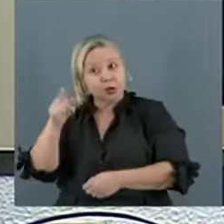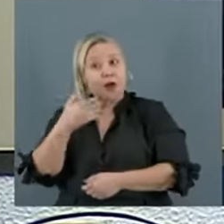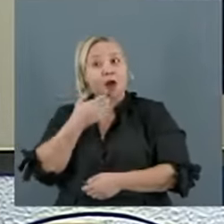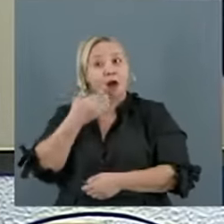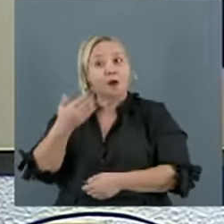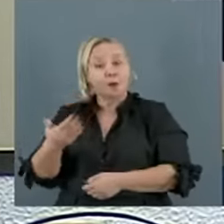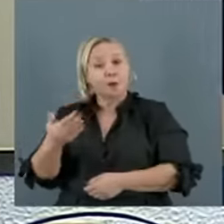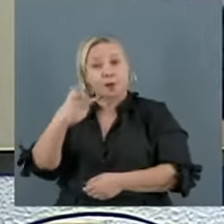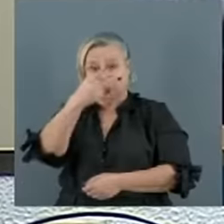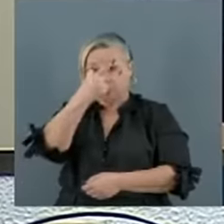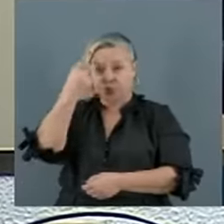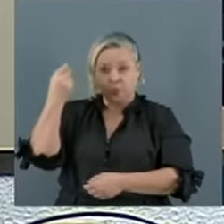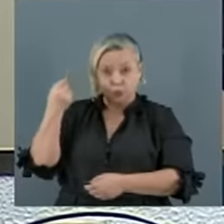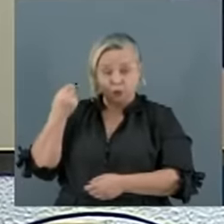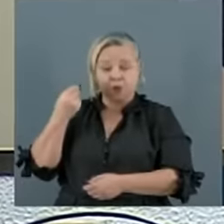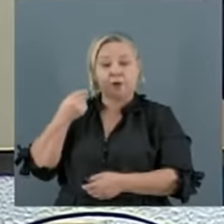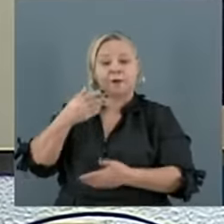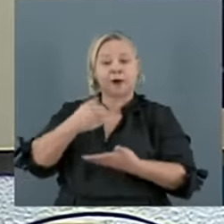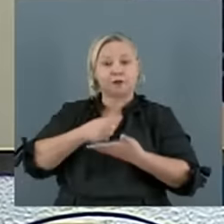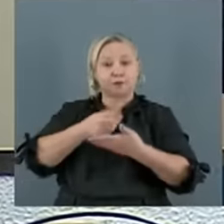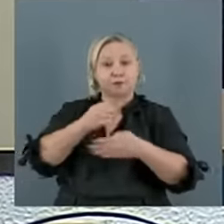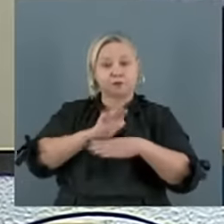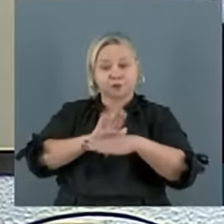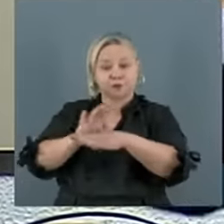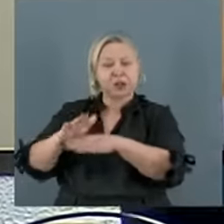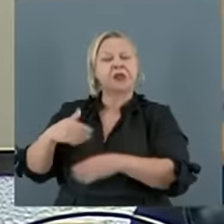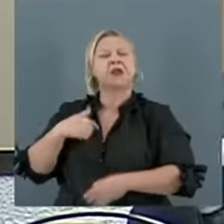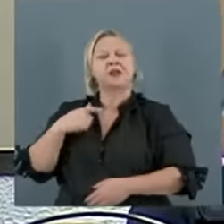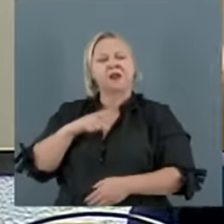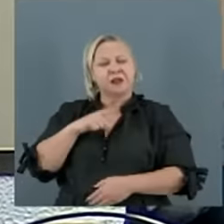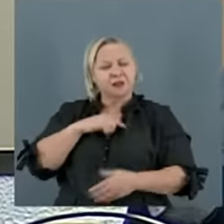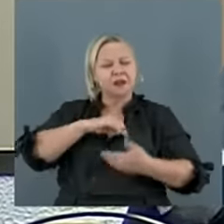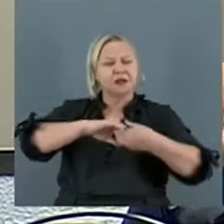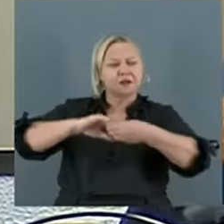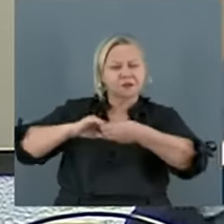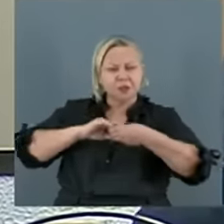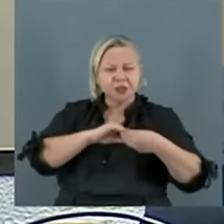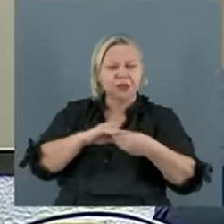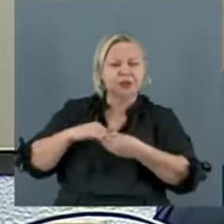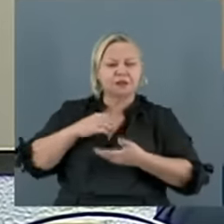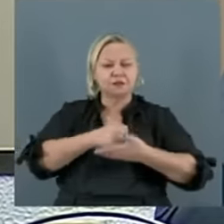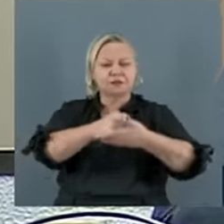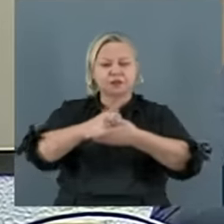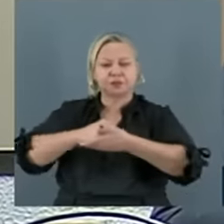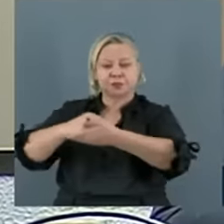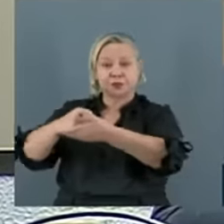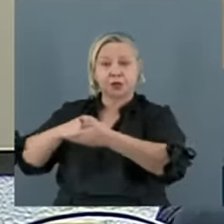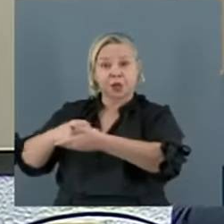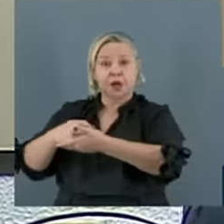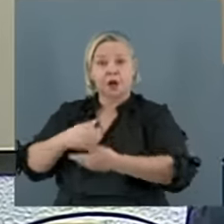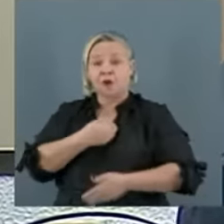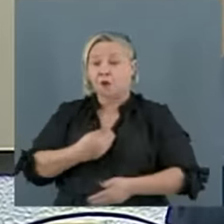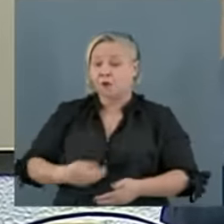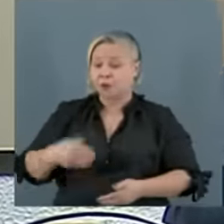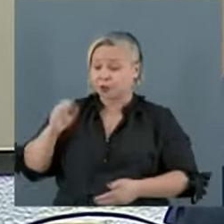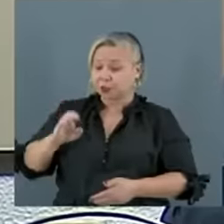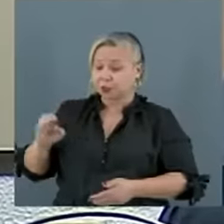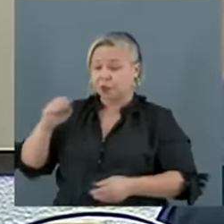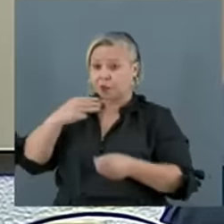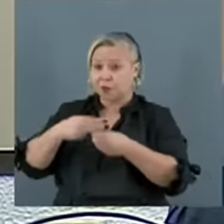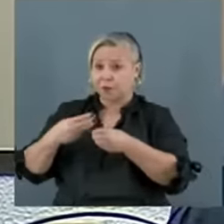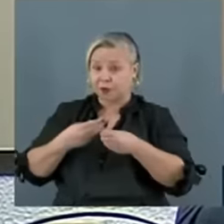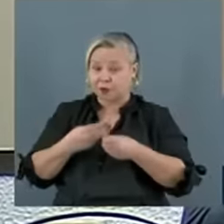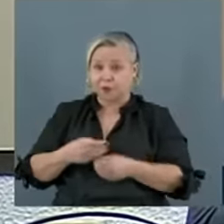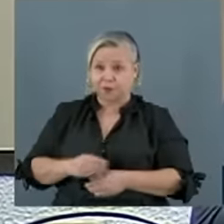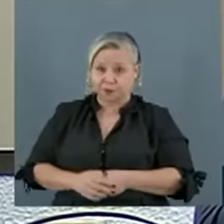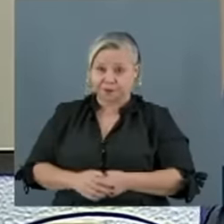nós temos muitas ações lá, em parceria com o governo estadual, com prefeituras. E é o problema, como o senhor sabe, crônico. Tanto que o senhor citou